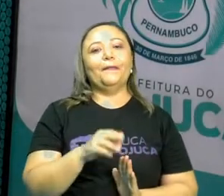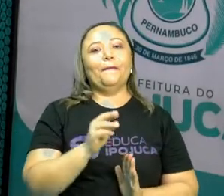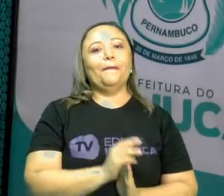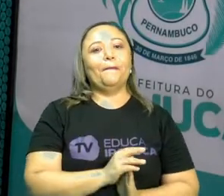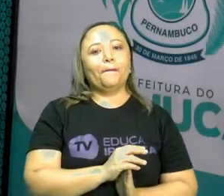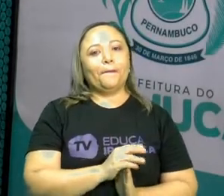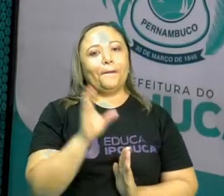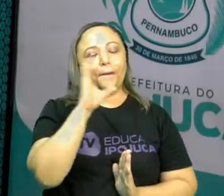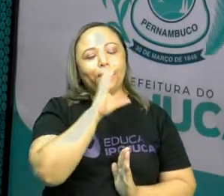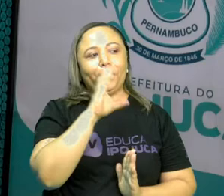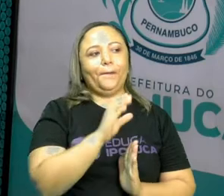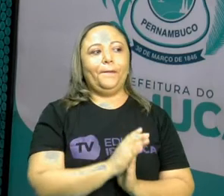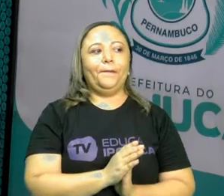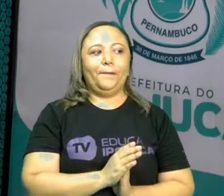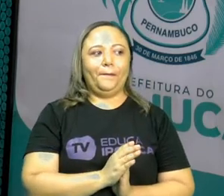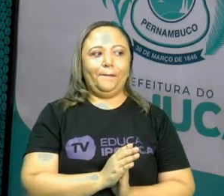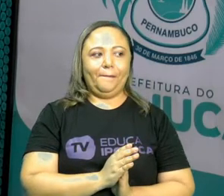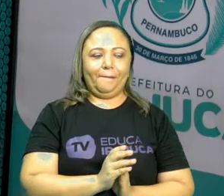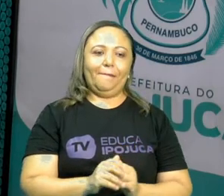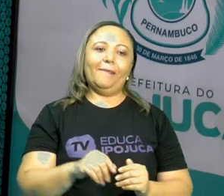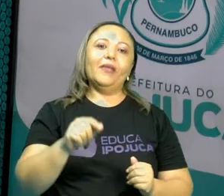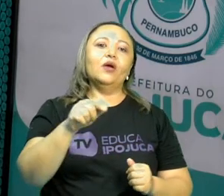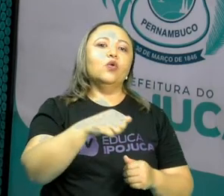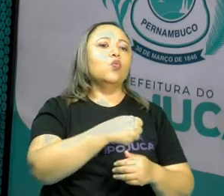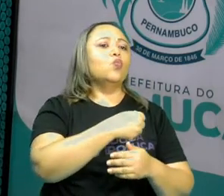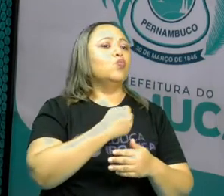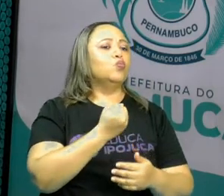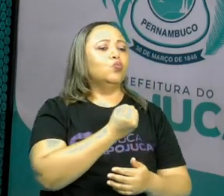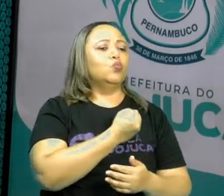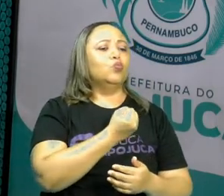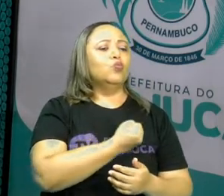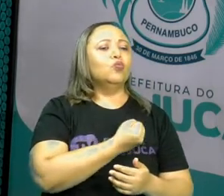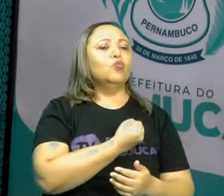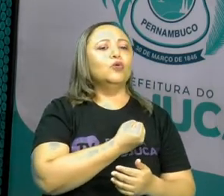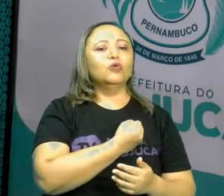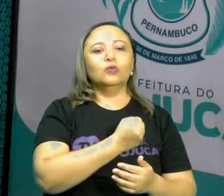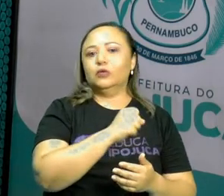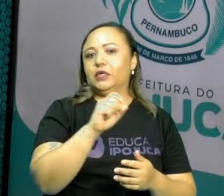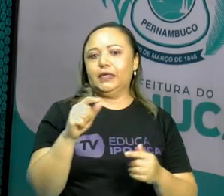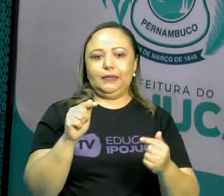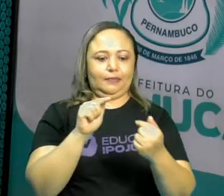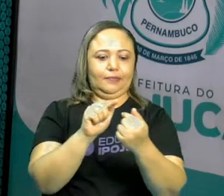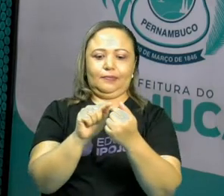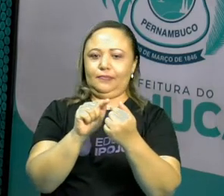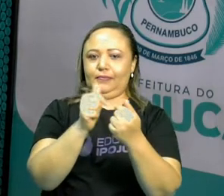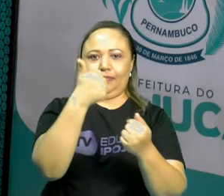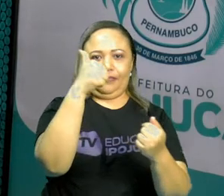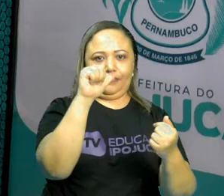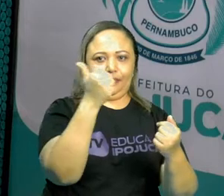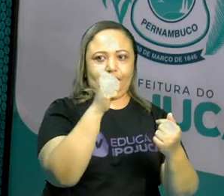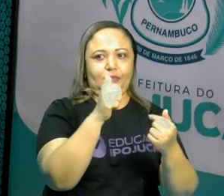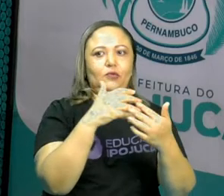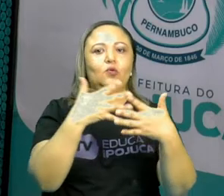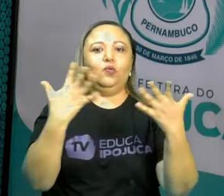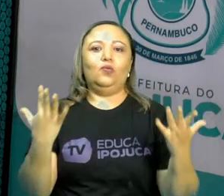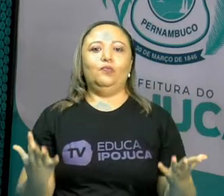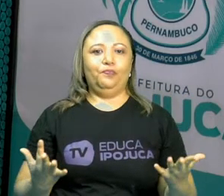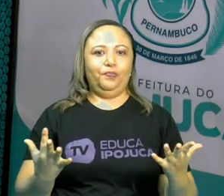desses números aqui não são múltiplos do 11? E aí, você consegue acertar?